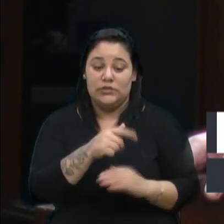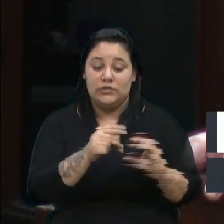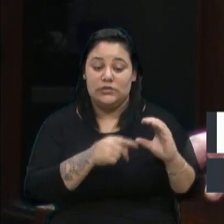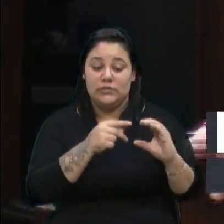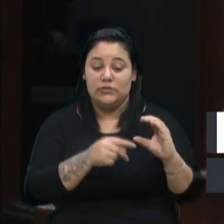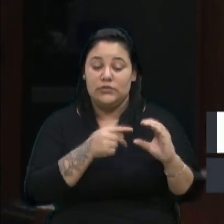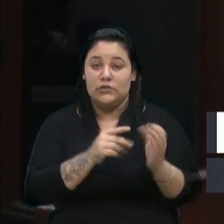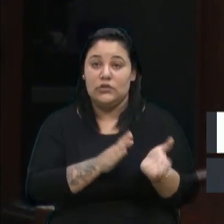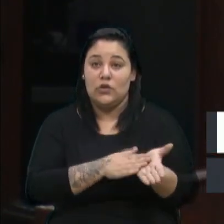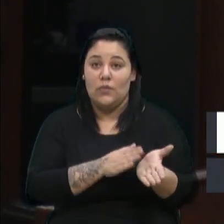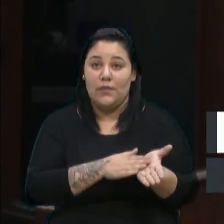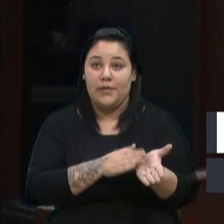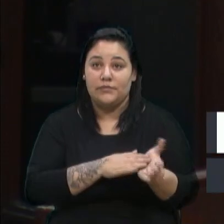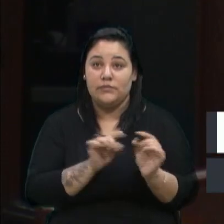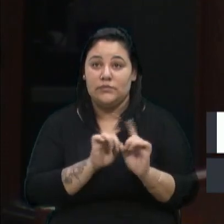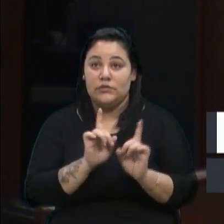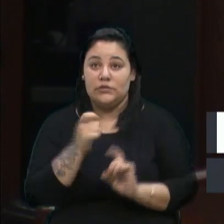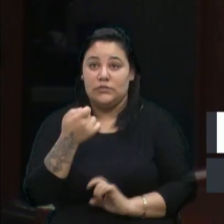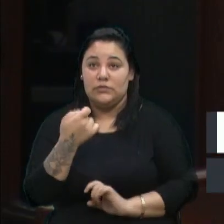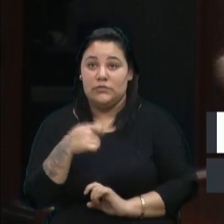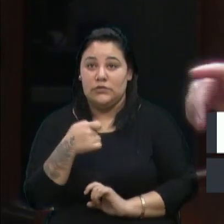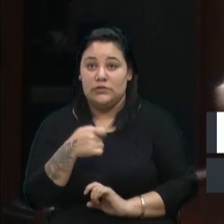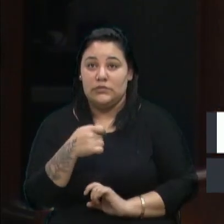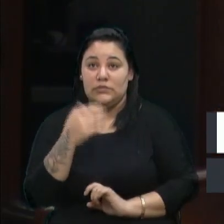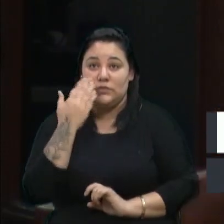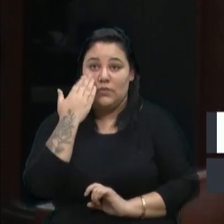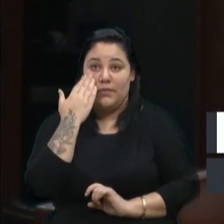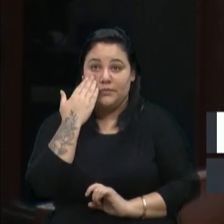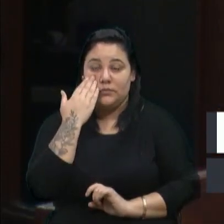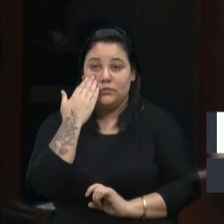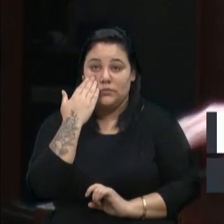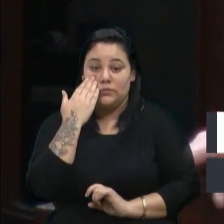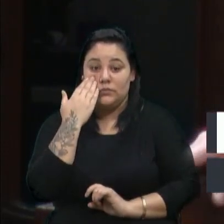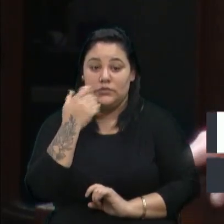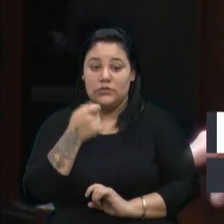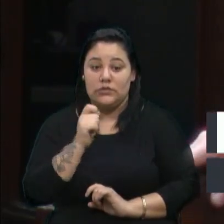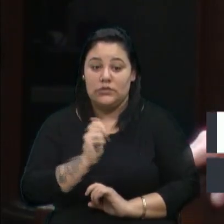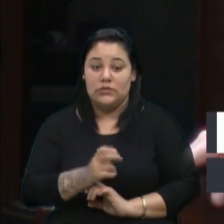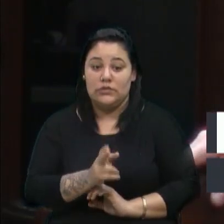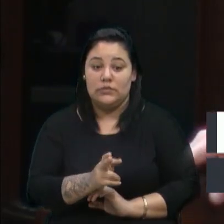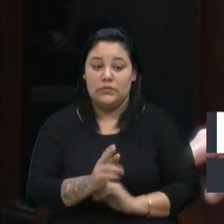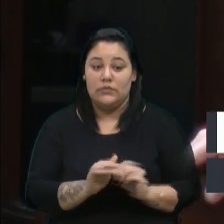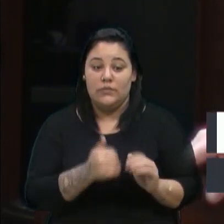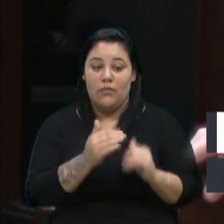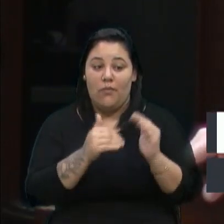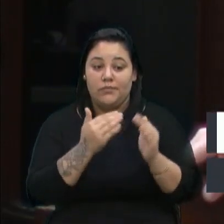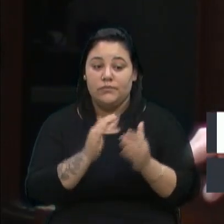mas a gente tem que atentar muito a essa questão, porque sempre foi desempenhada por servidores.